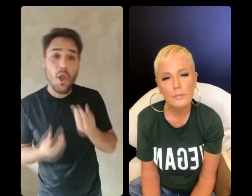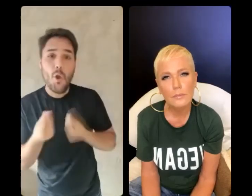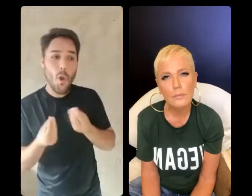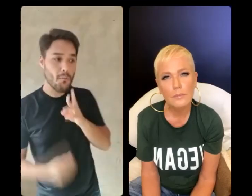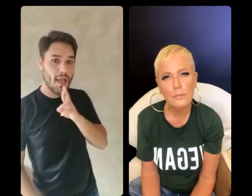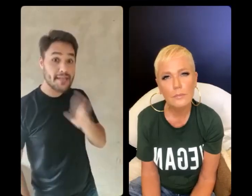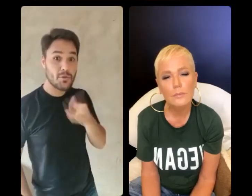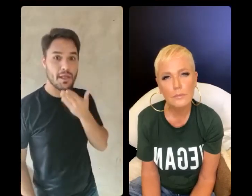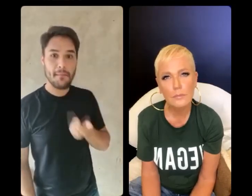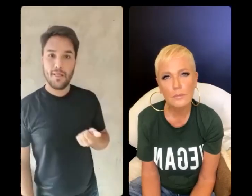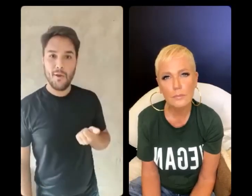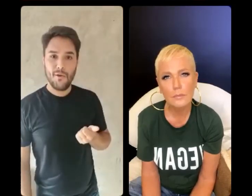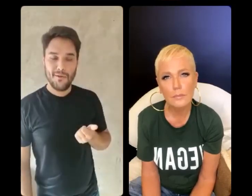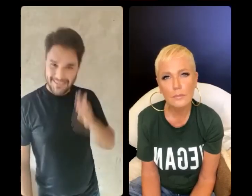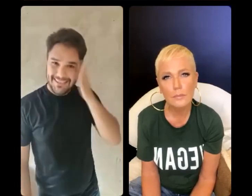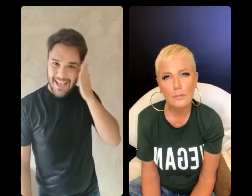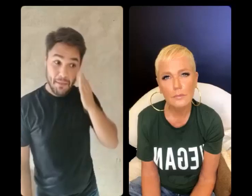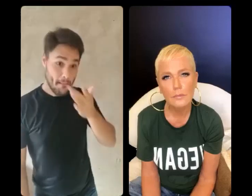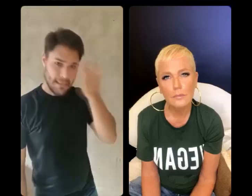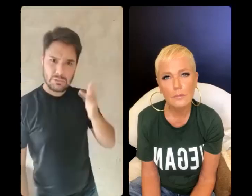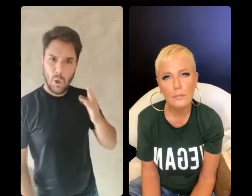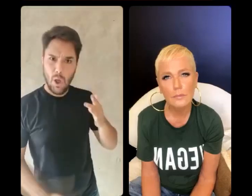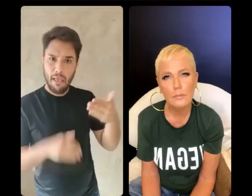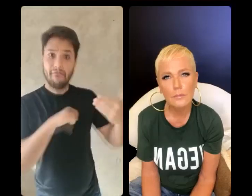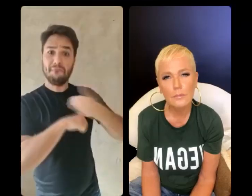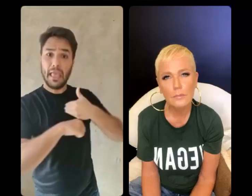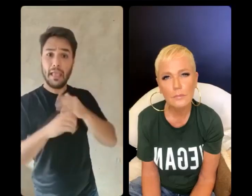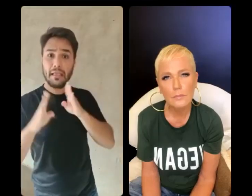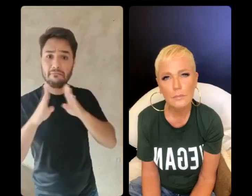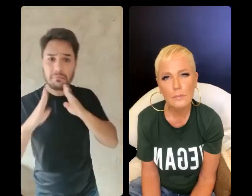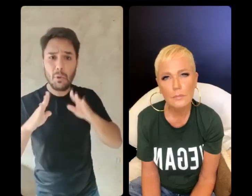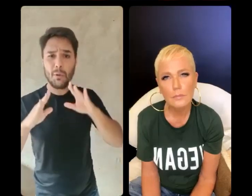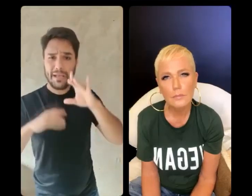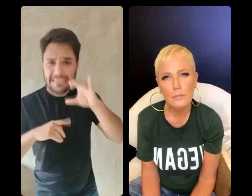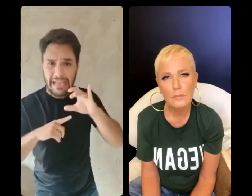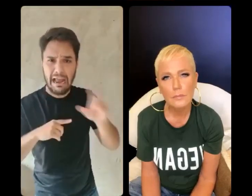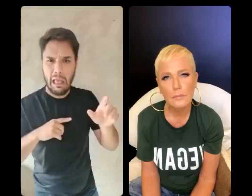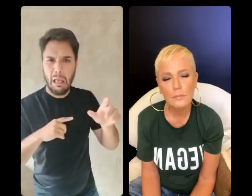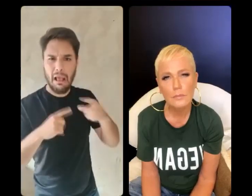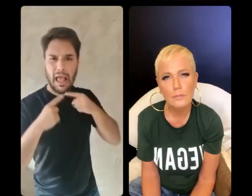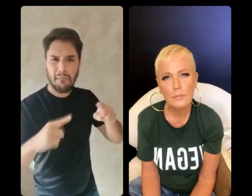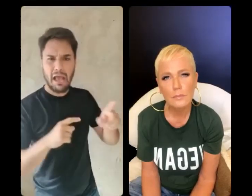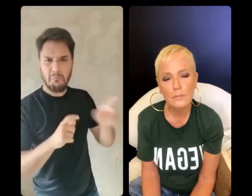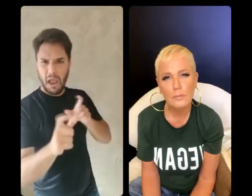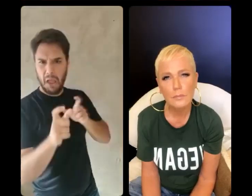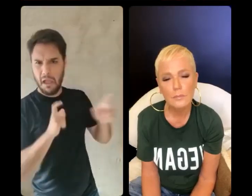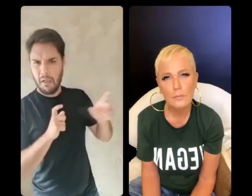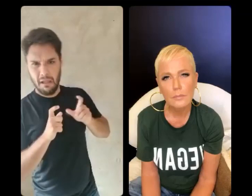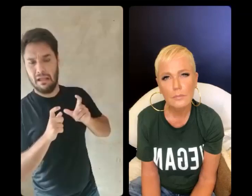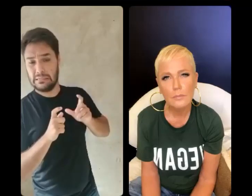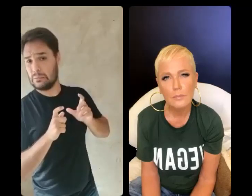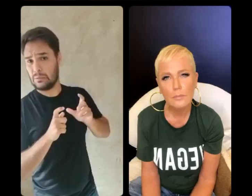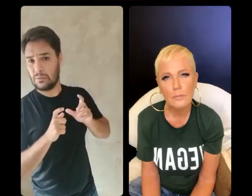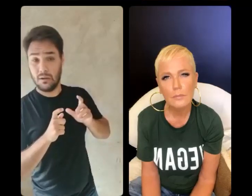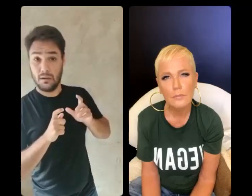aquele perfil de pessoa. Uma pessoa que vem no seu perfil, fala uma asneira aqui, falam, falam, sabe, troll de